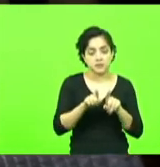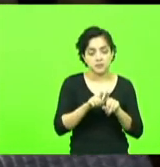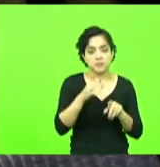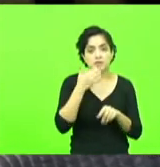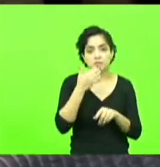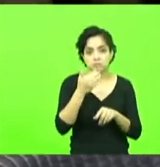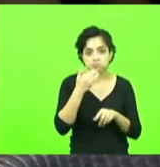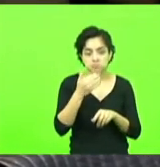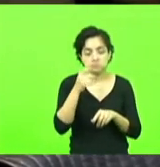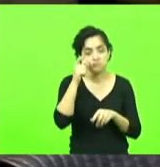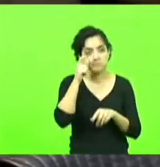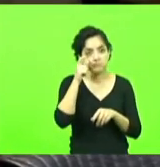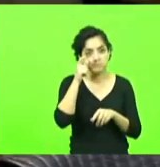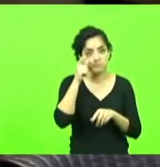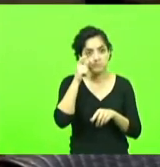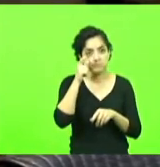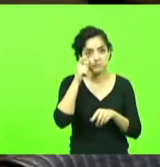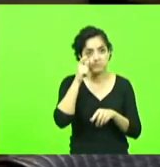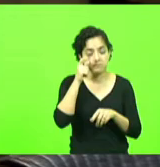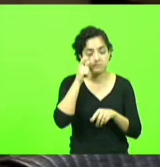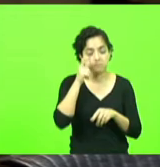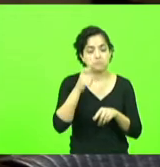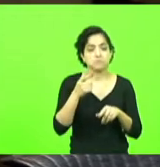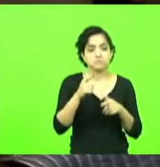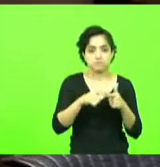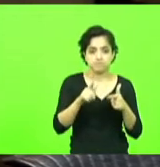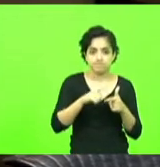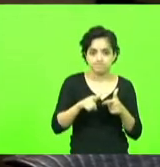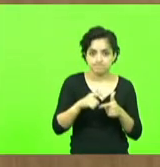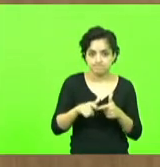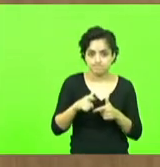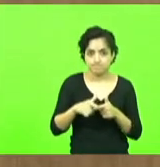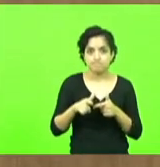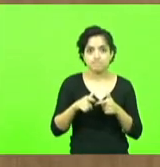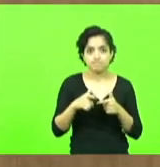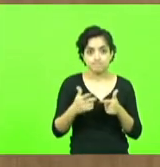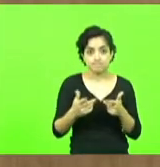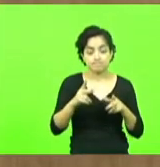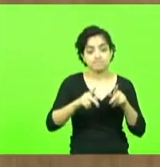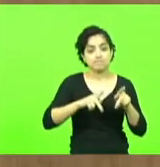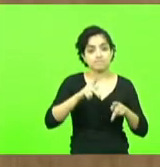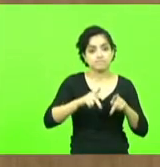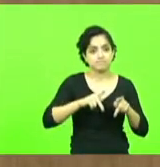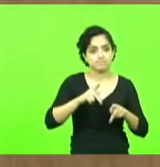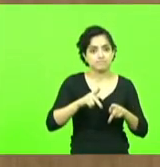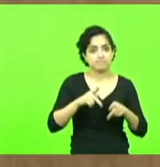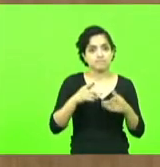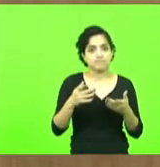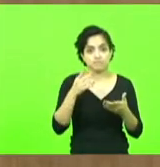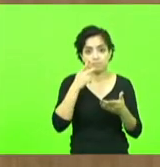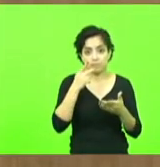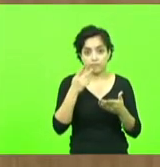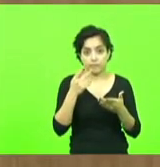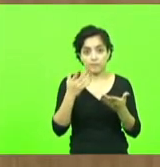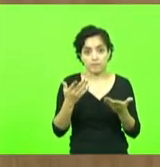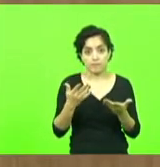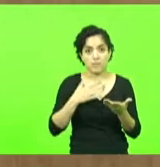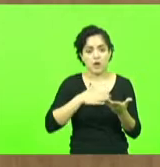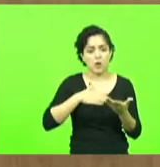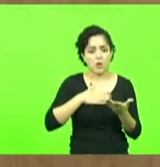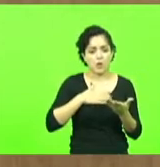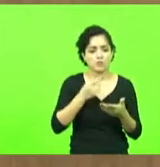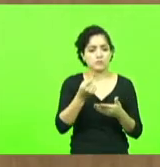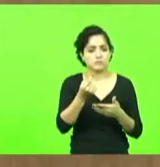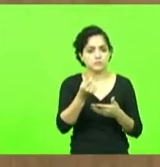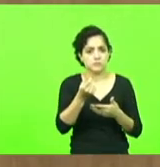acompanhar os problemas que a sociedade enfrenta eu digo quem gosta de dinheiro vai